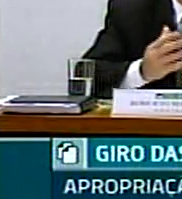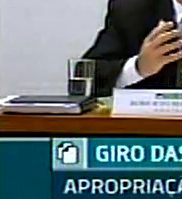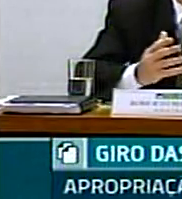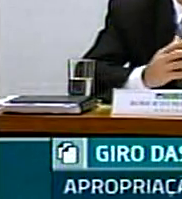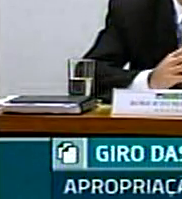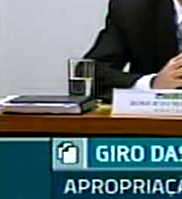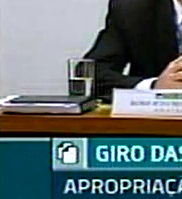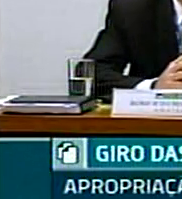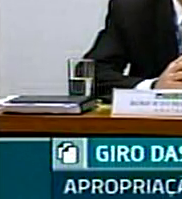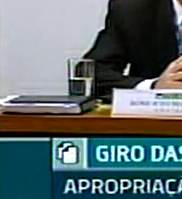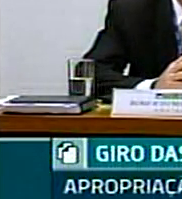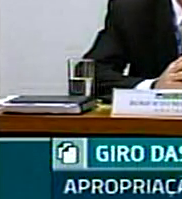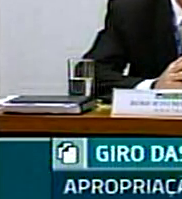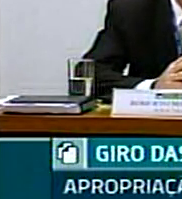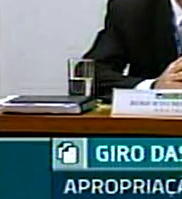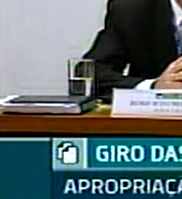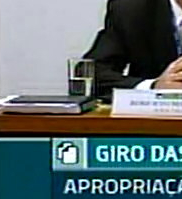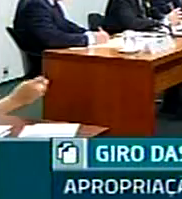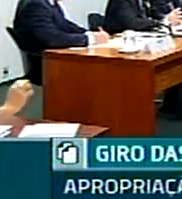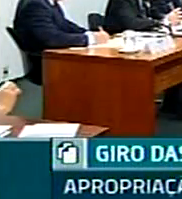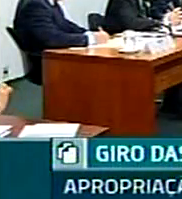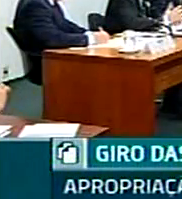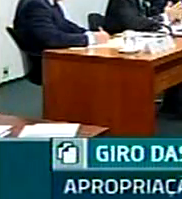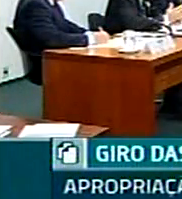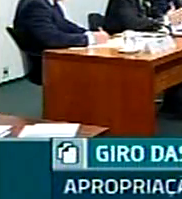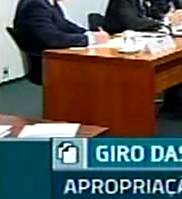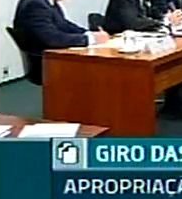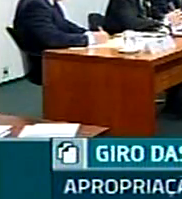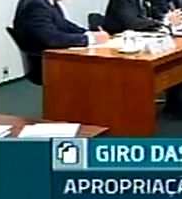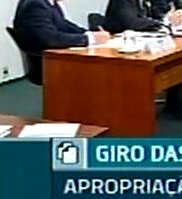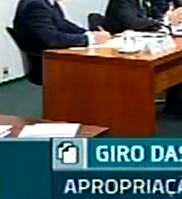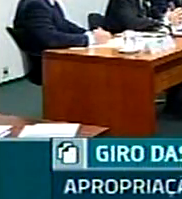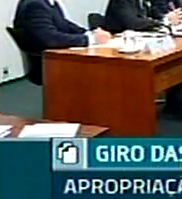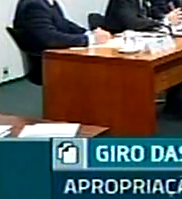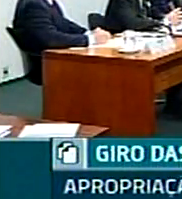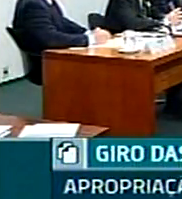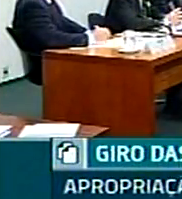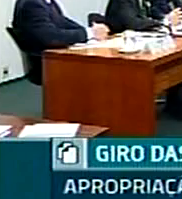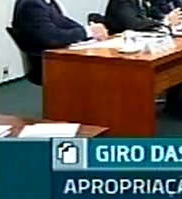Concedo a palavra ao deputado Celso Maldane, PMDB de Santa Catarina.